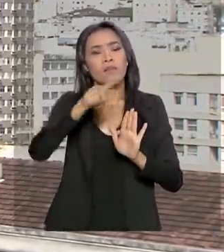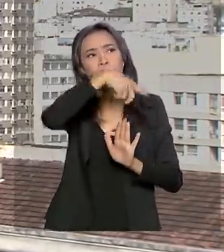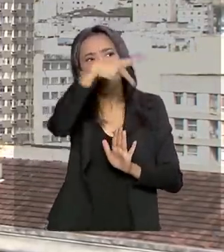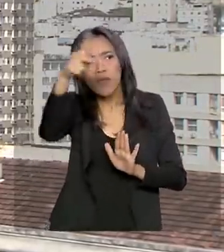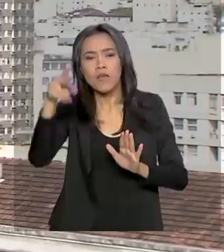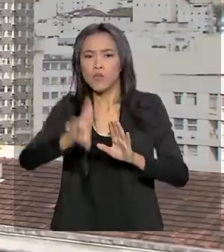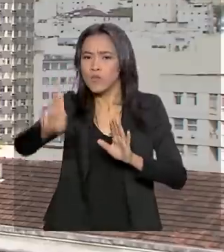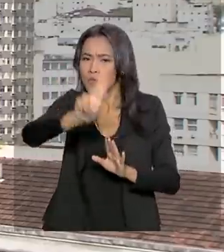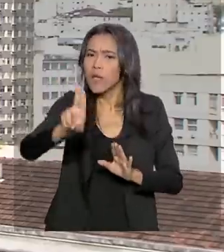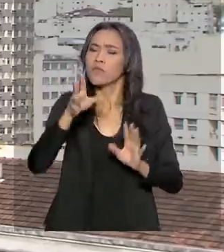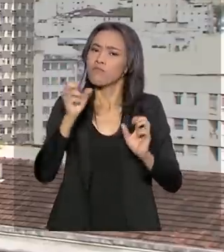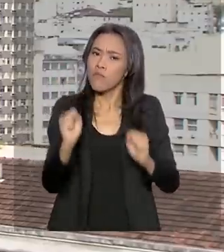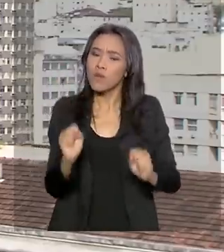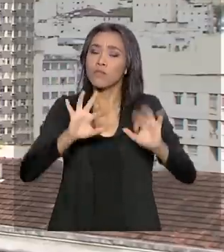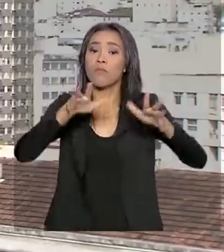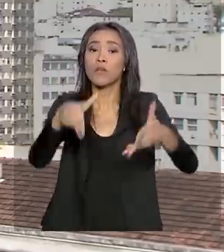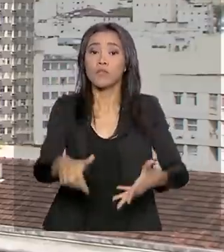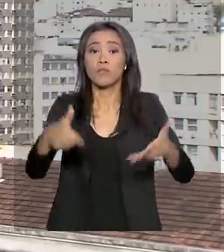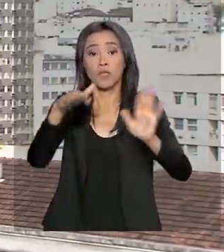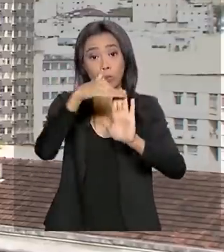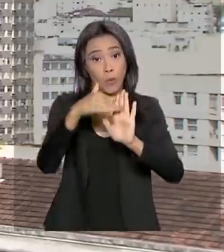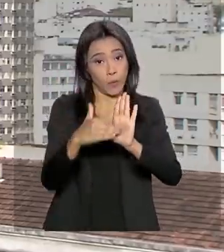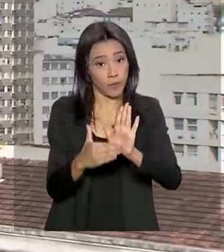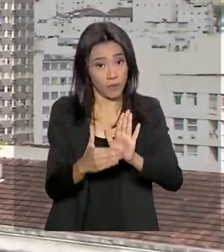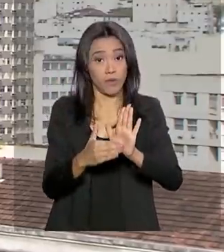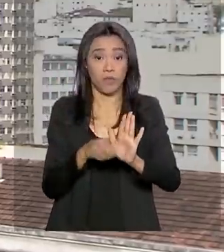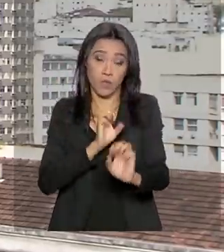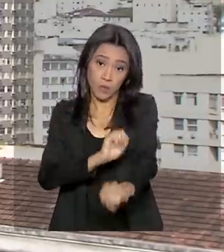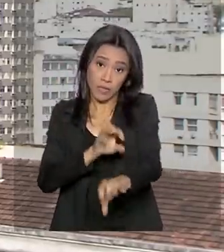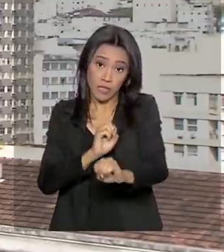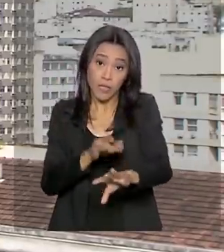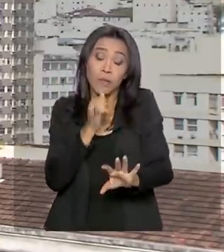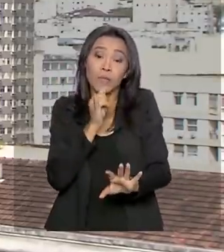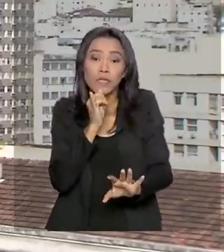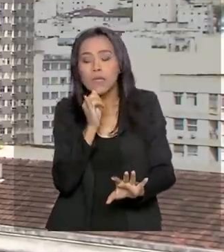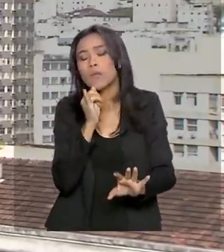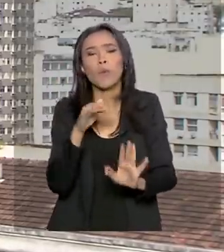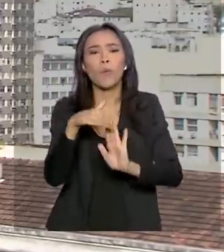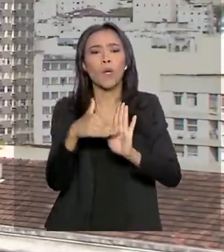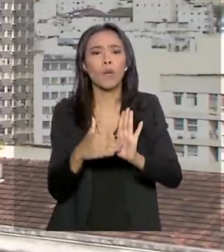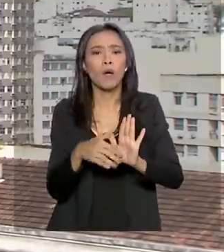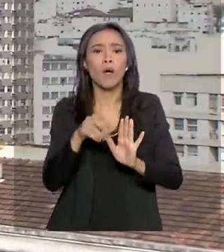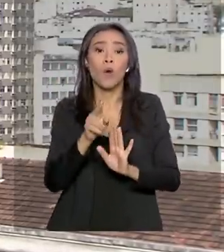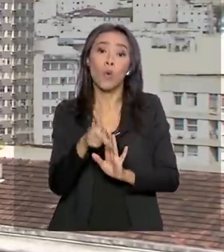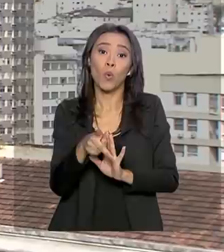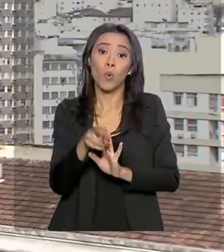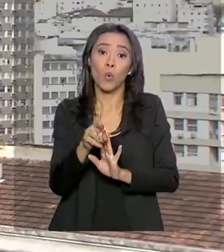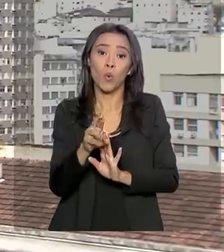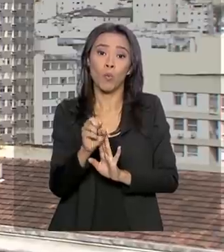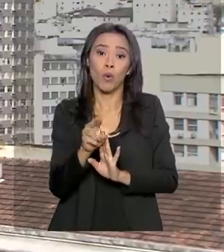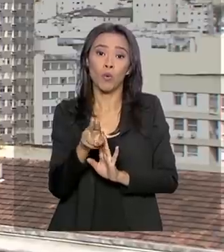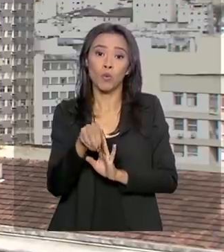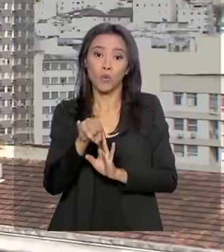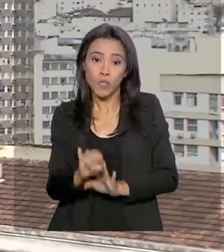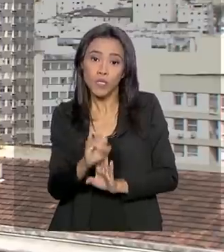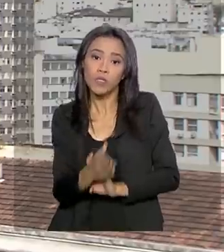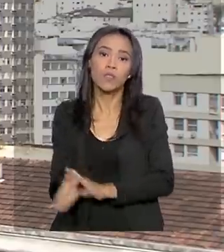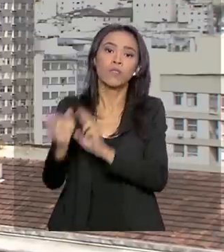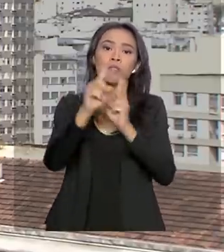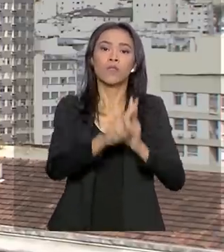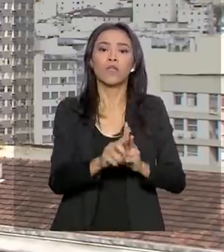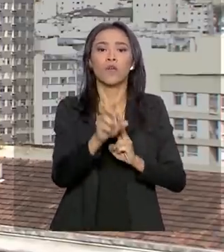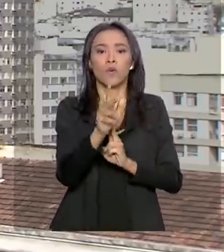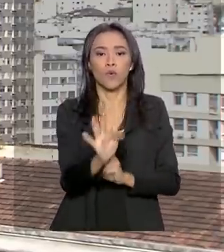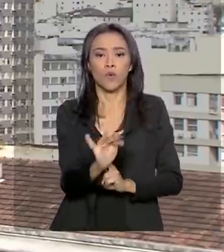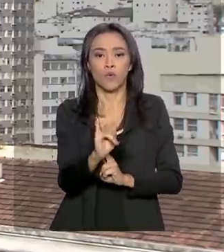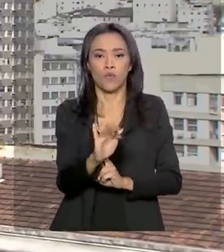participem de programas do Ministério da Educação, como, por exemplo, o Programa Universidade para Todos, o ProUni e o Fundo de Financiamento Estudantil,